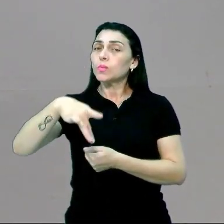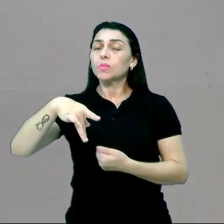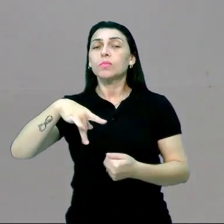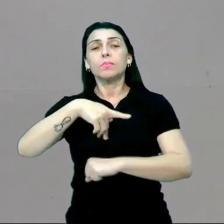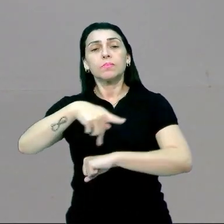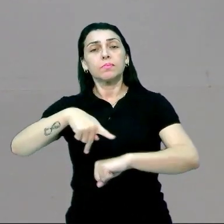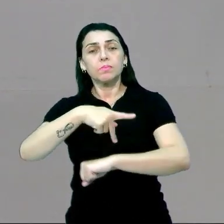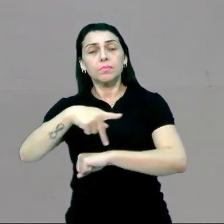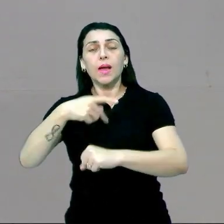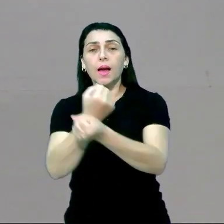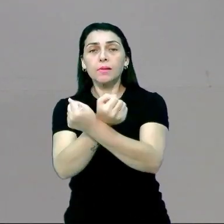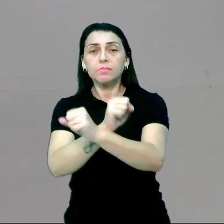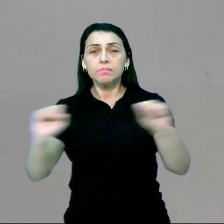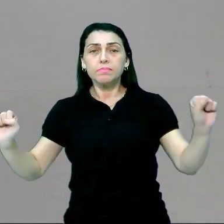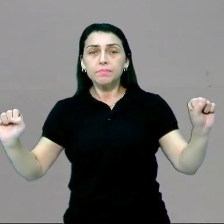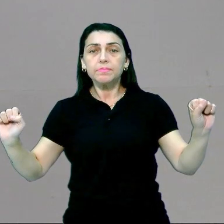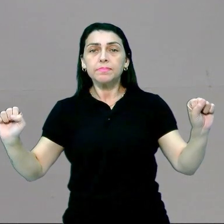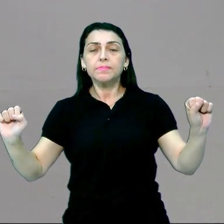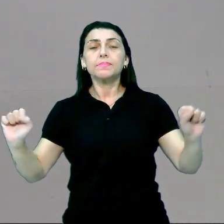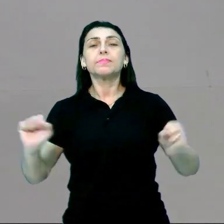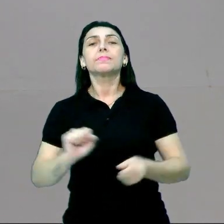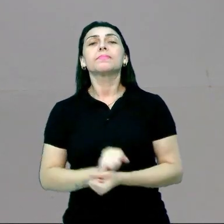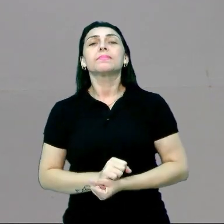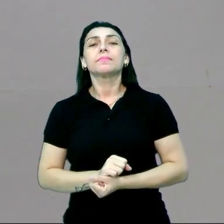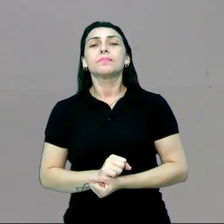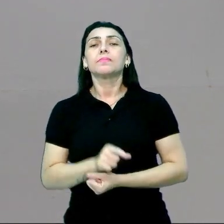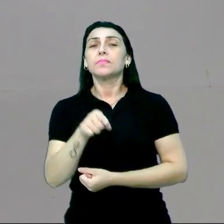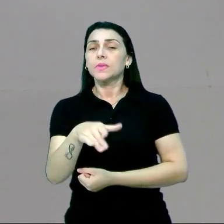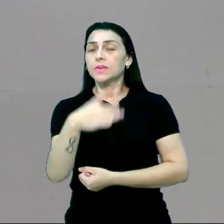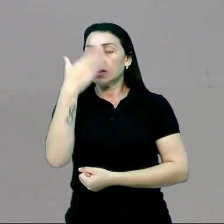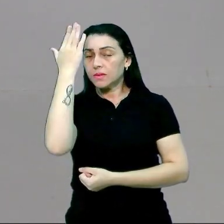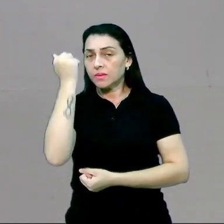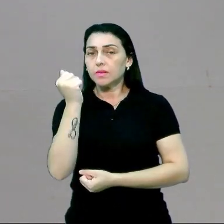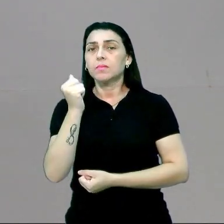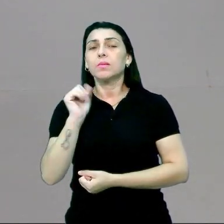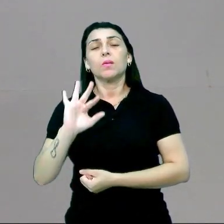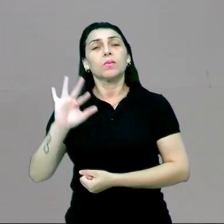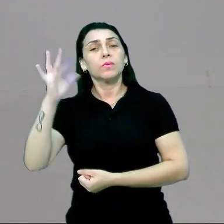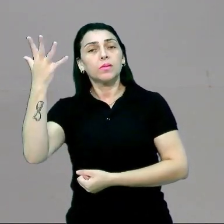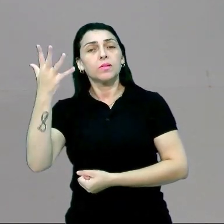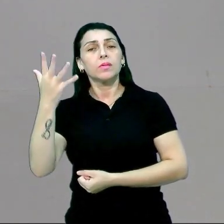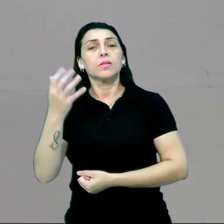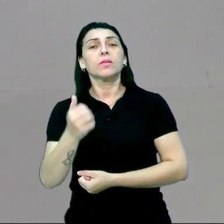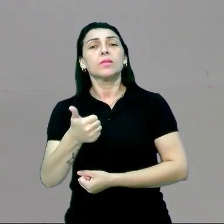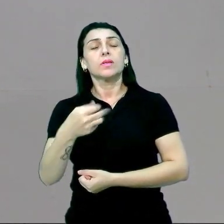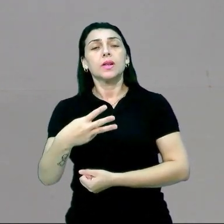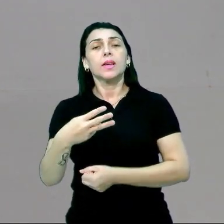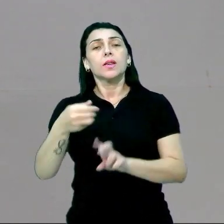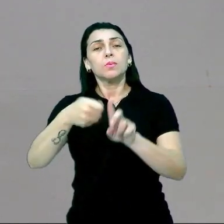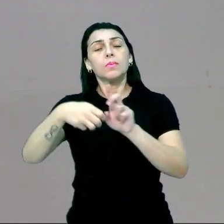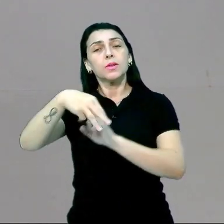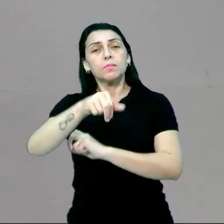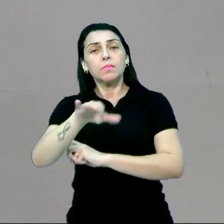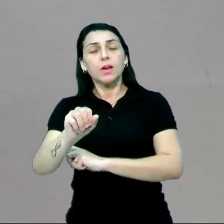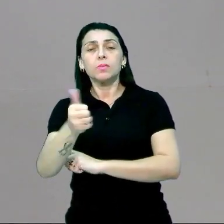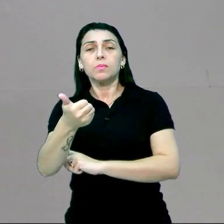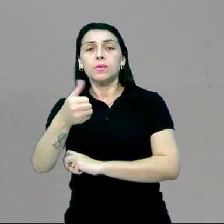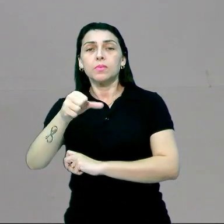países a abolir a escravidão. E isso, você sabe, aconteceu no 13 de maio de